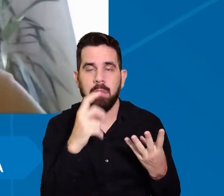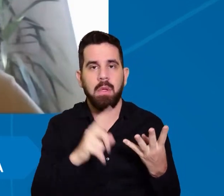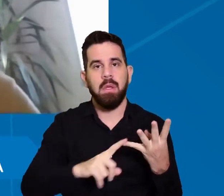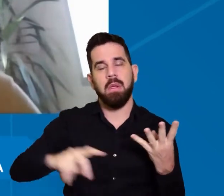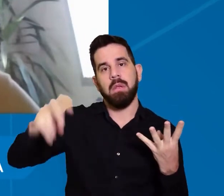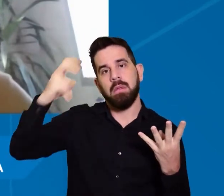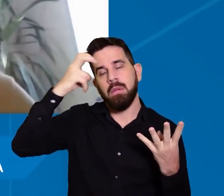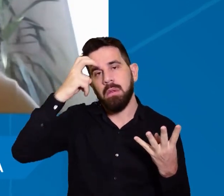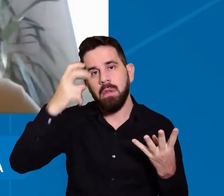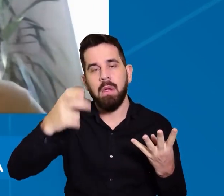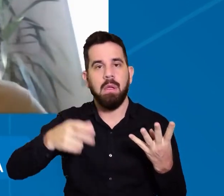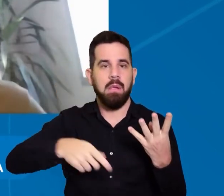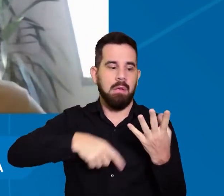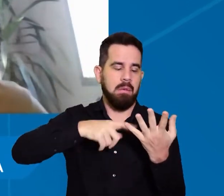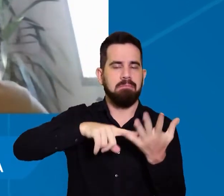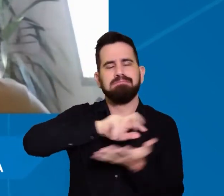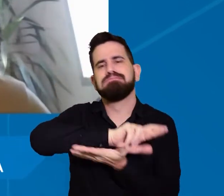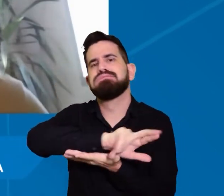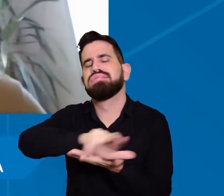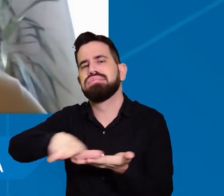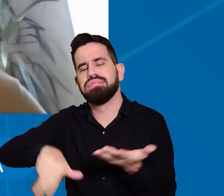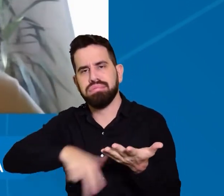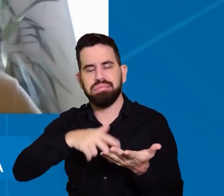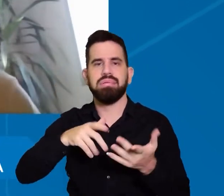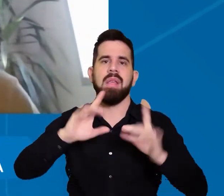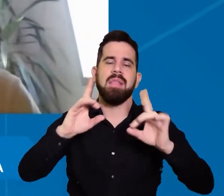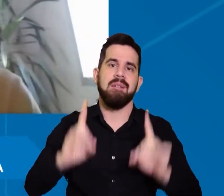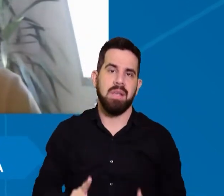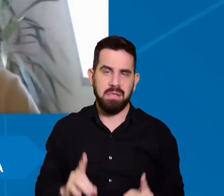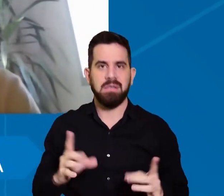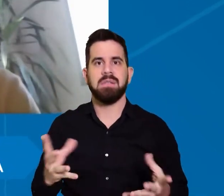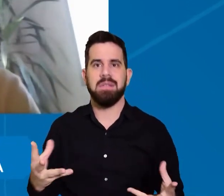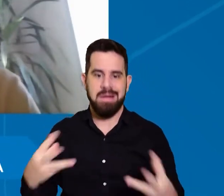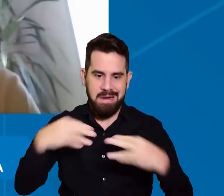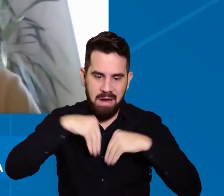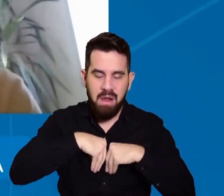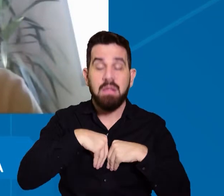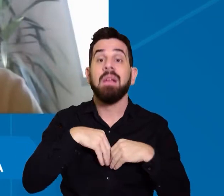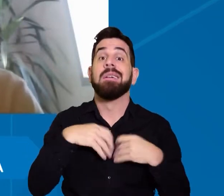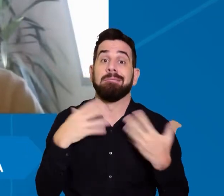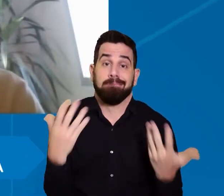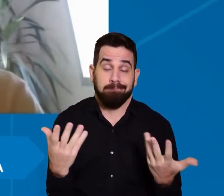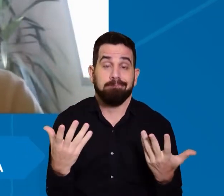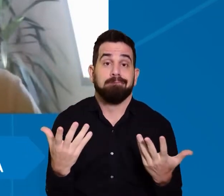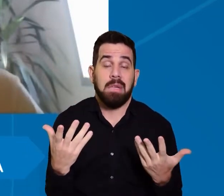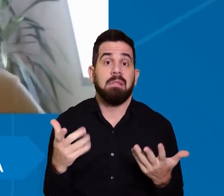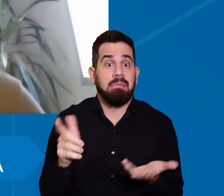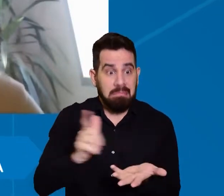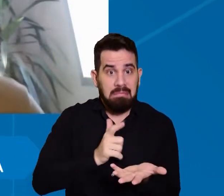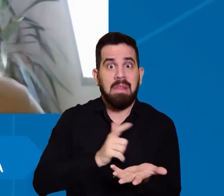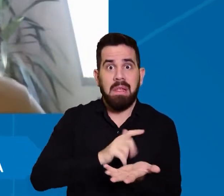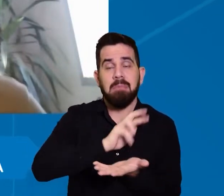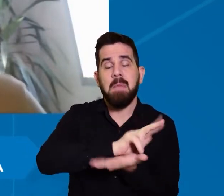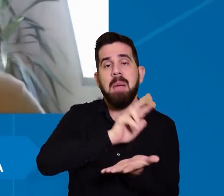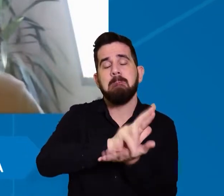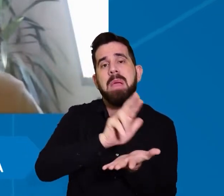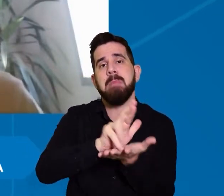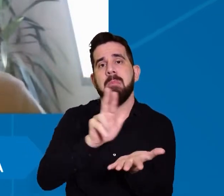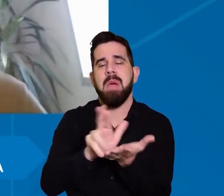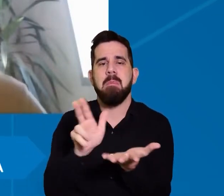intelectual, múltiplas deficiências, não é? Então, nós temos aí uma ampla